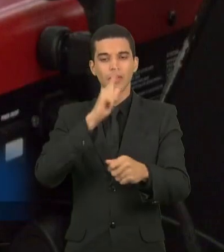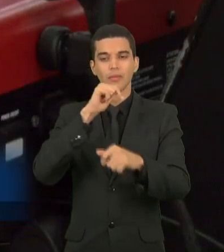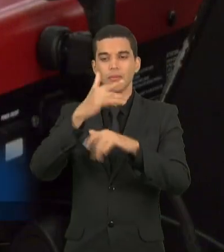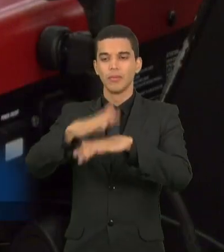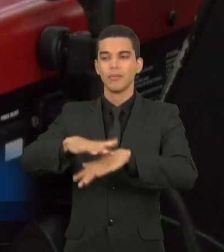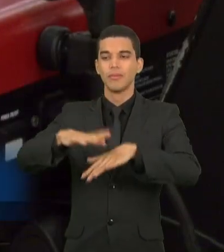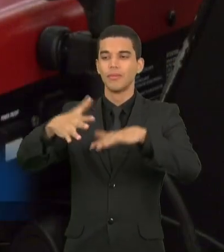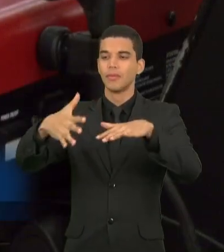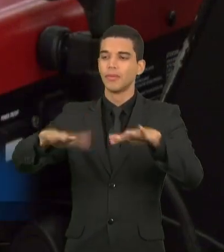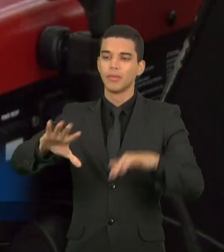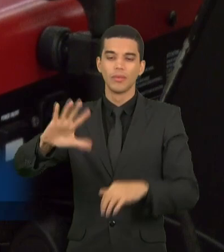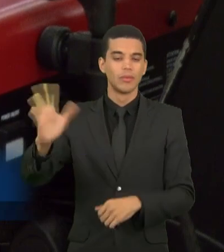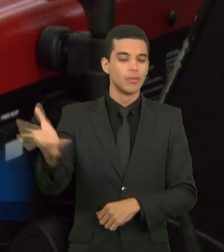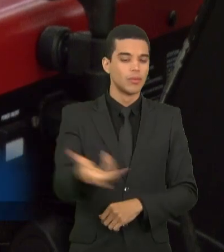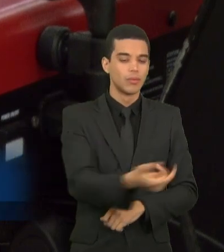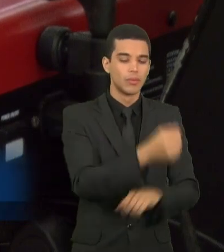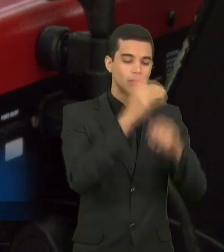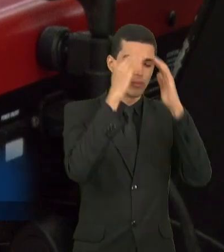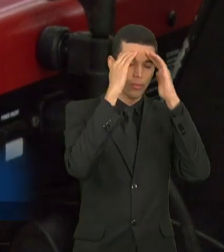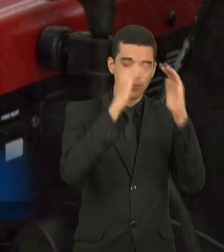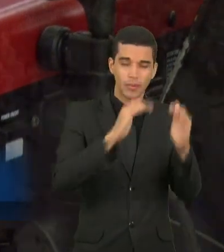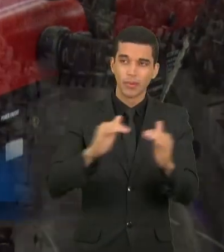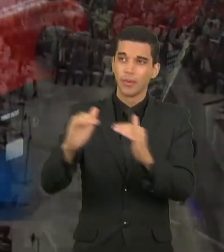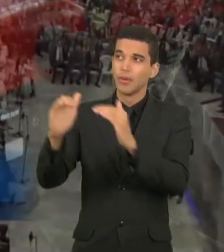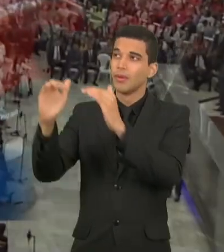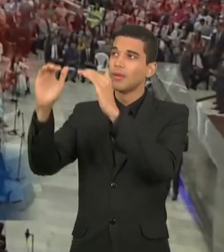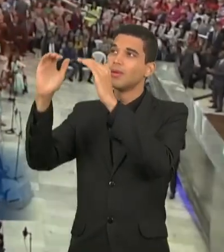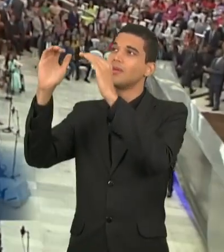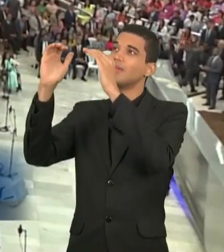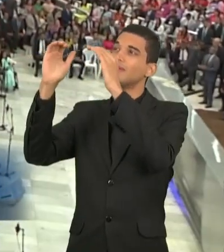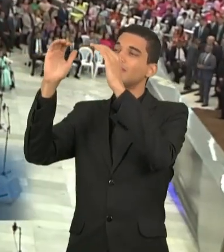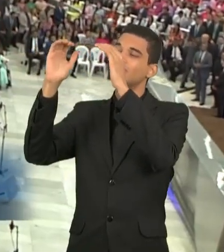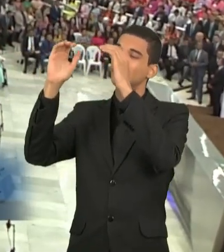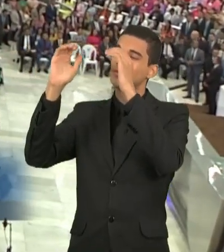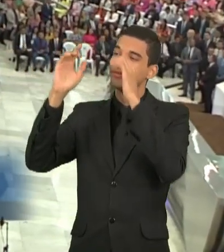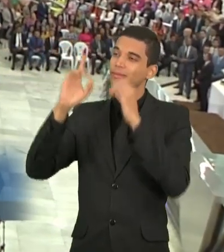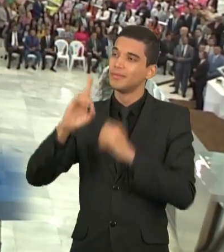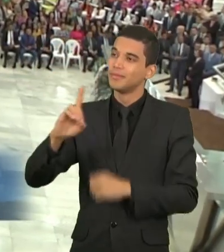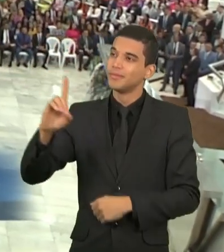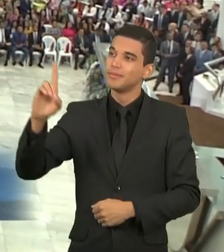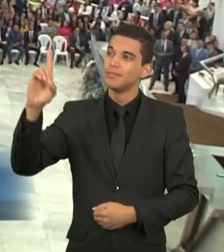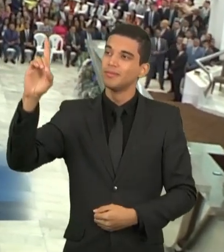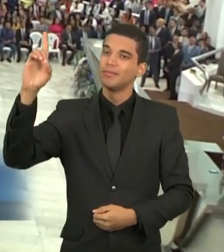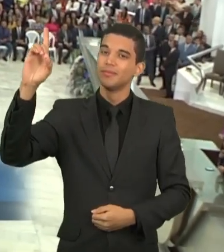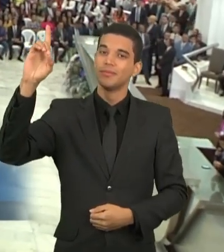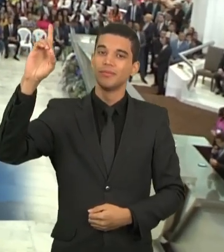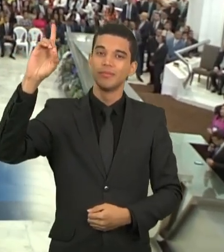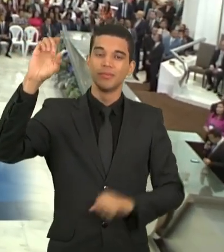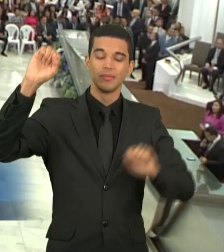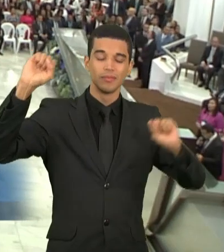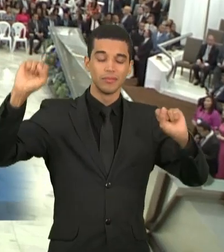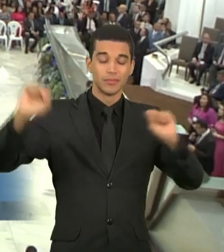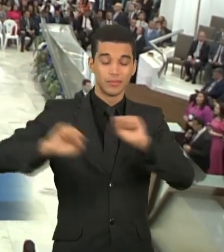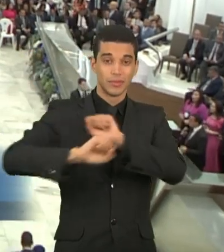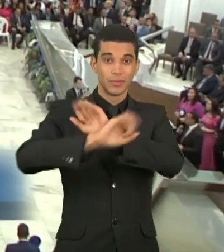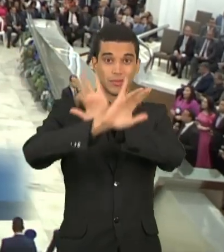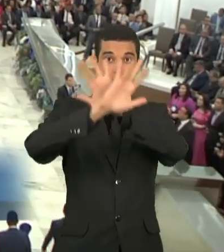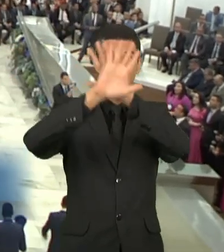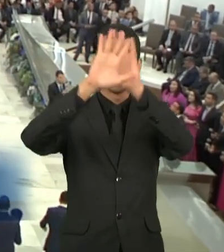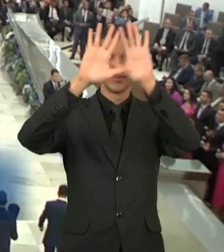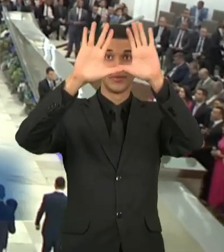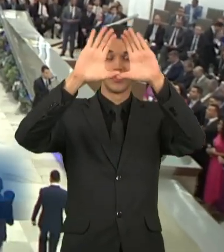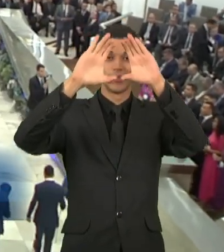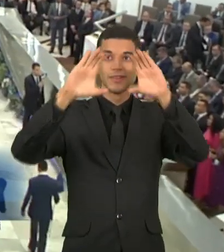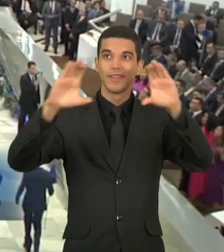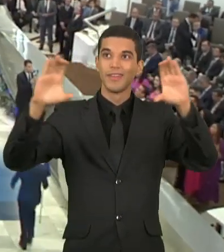tua presença enche o céu, por isso, por